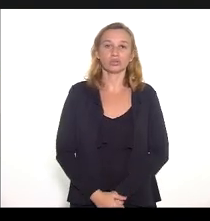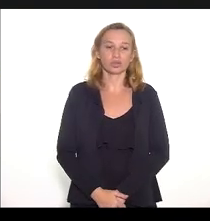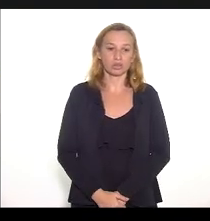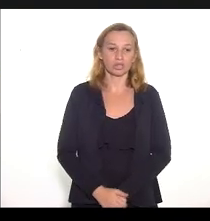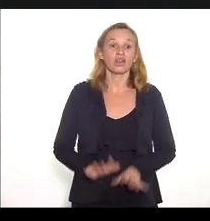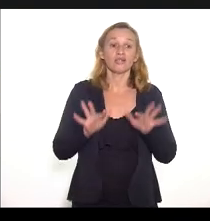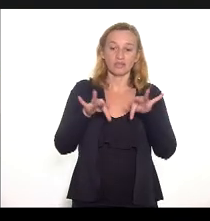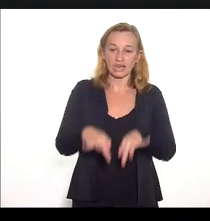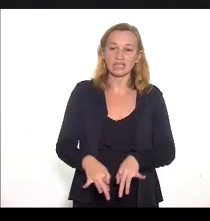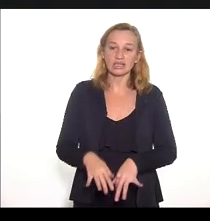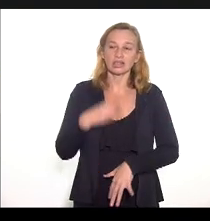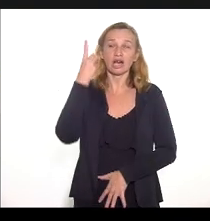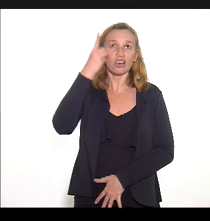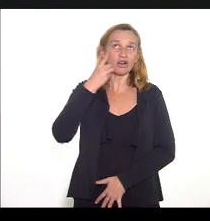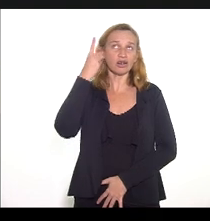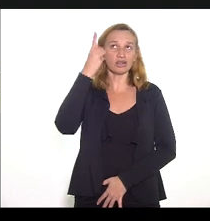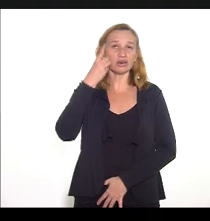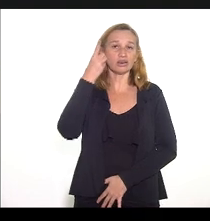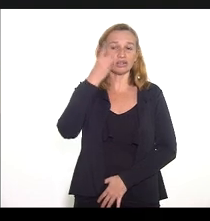Finalizamos, deputada.